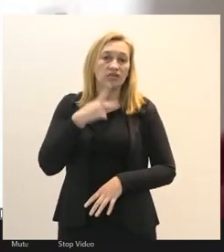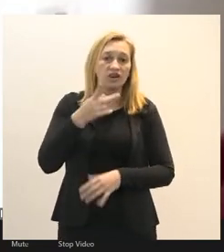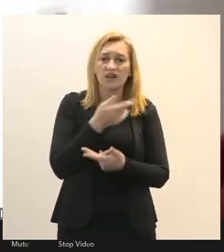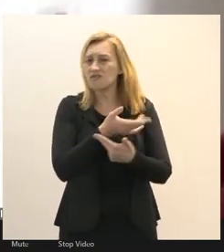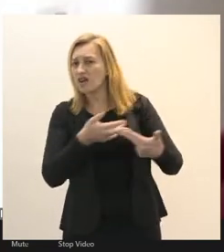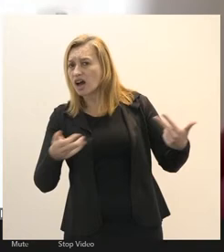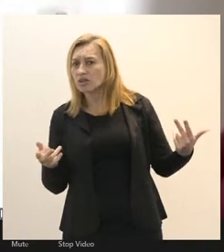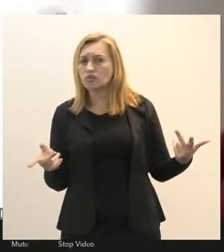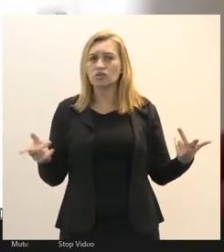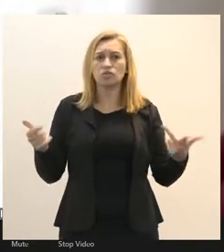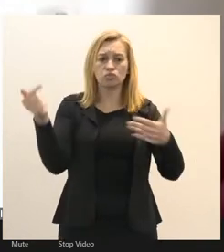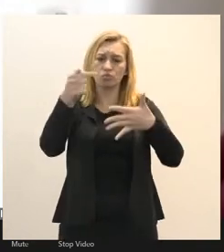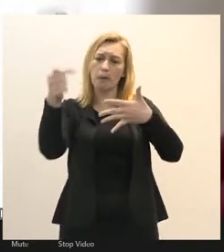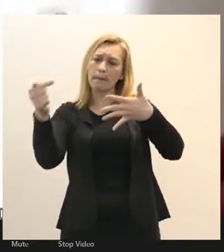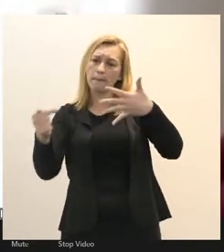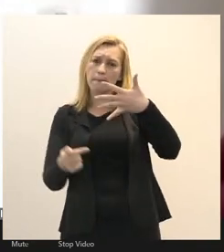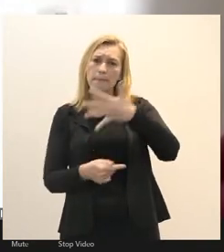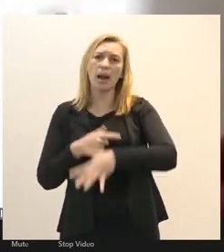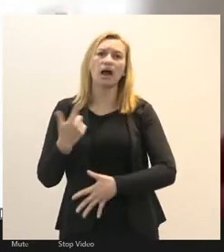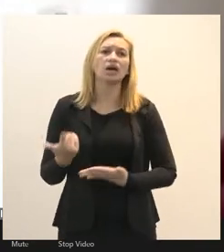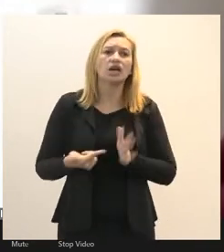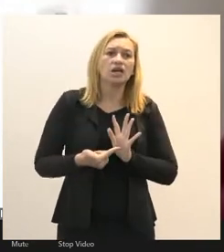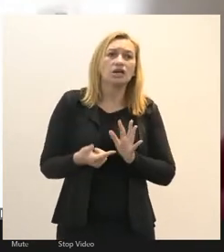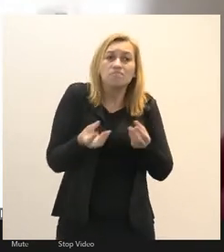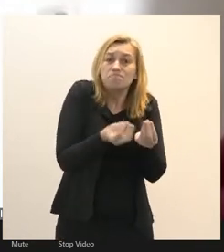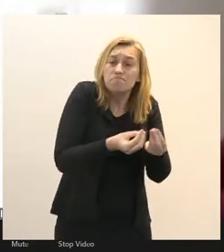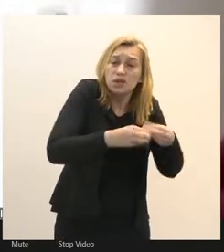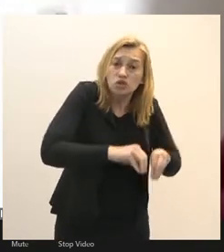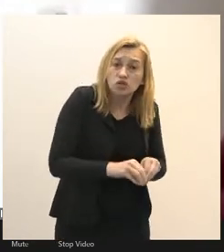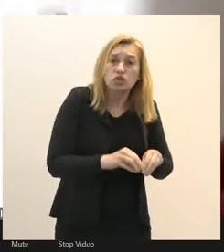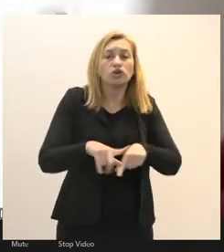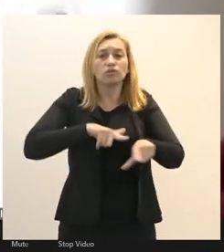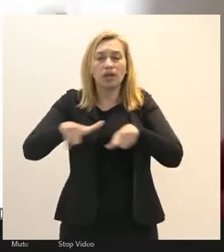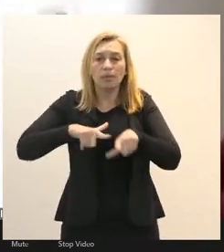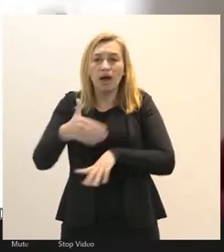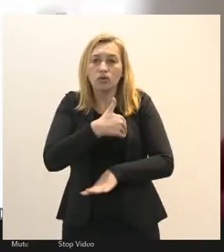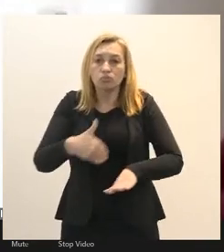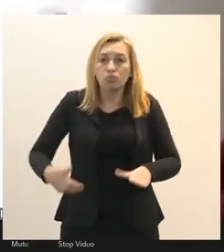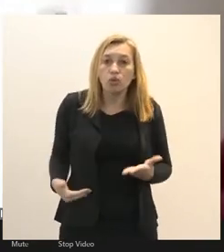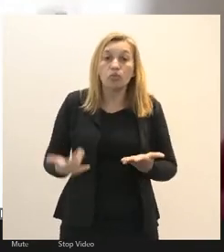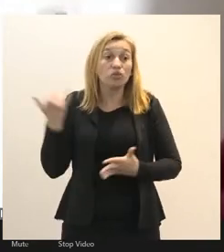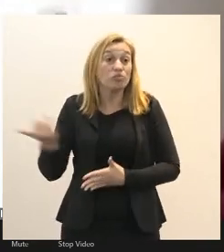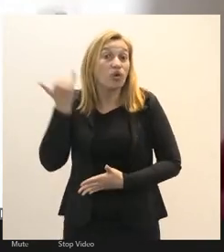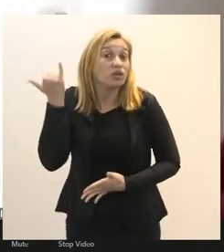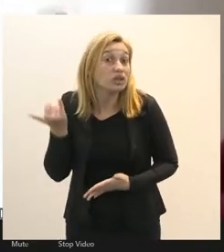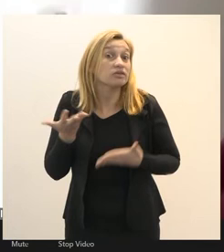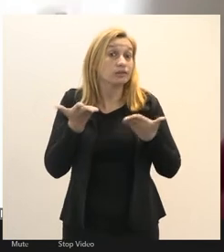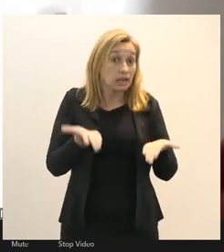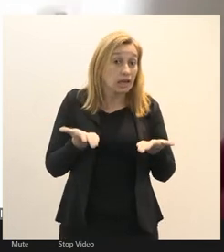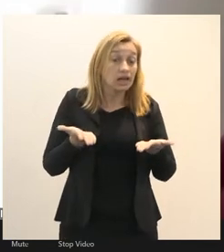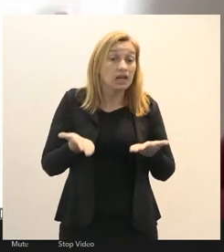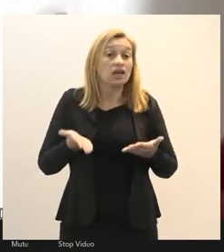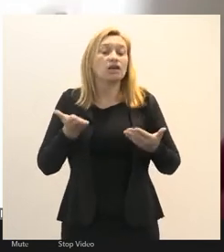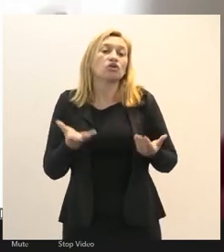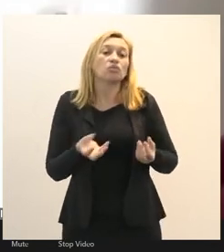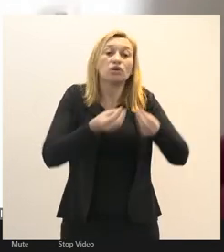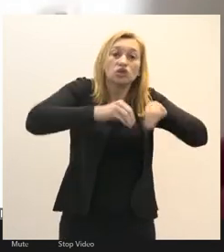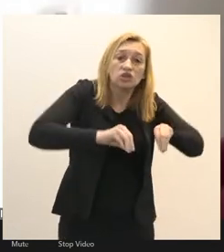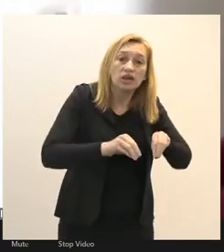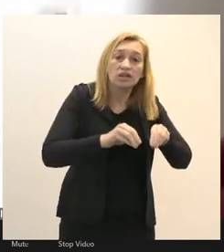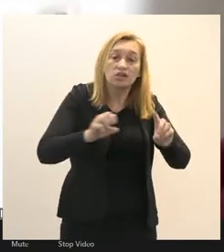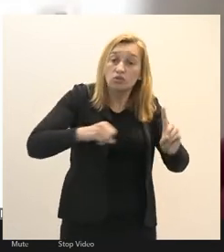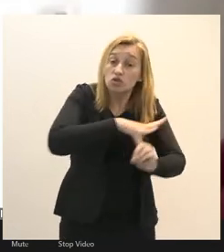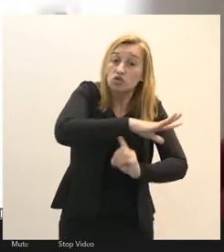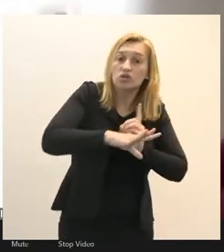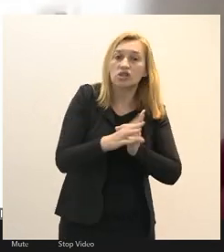aspectos que colocam em risco o serviço público é importante pontuar isso que o risco é social o